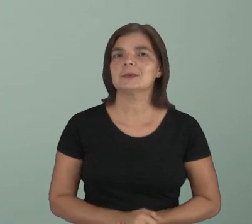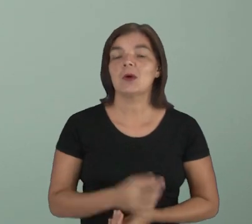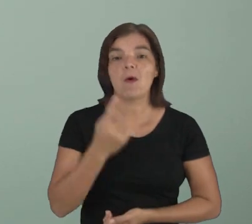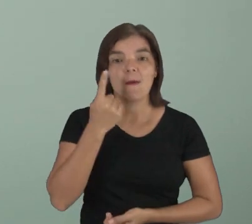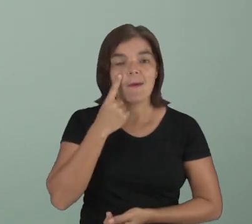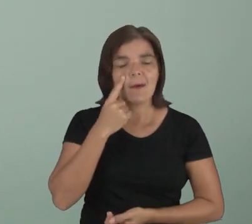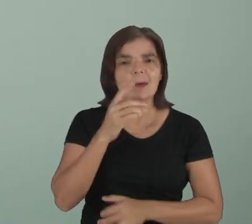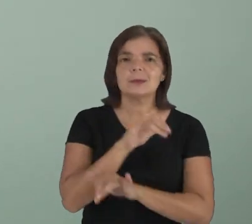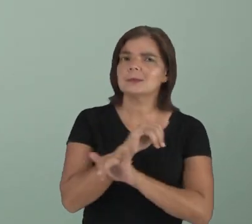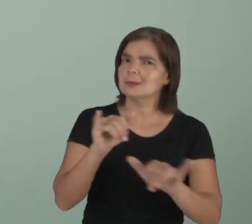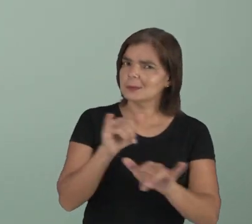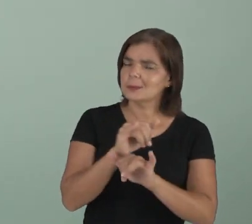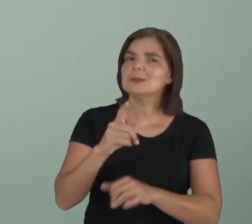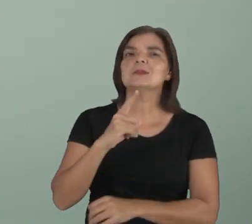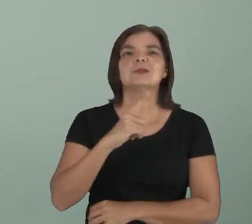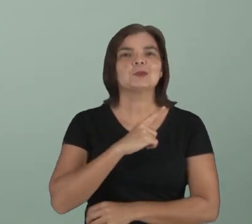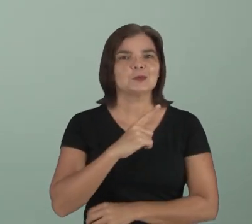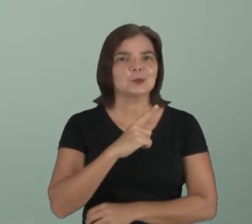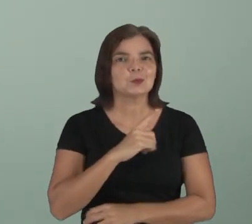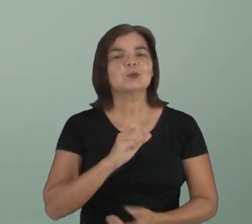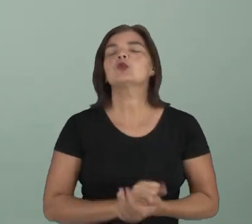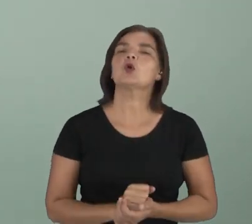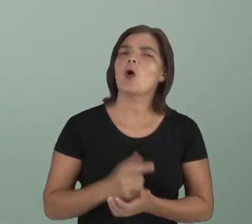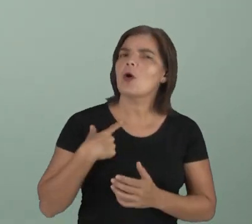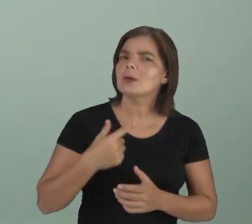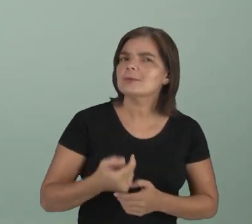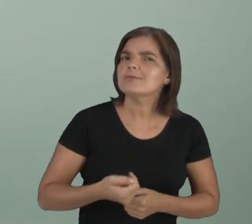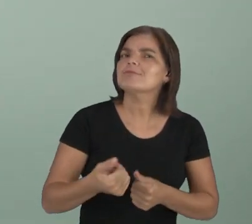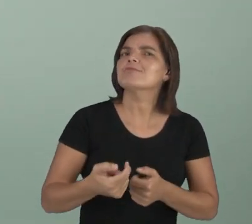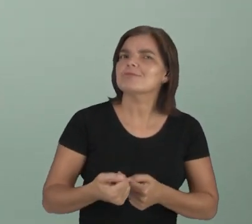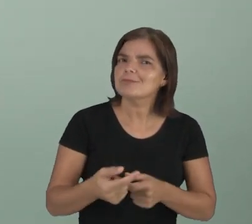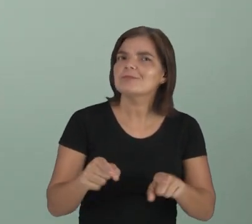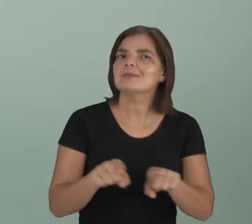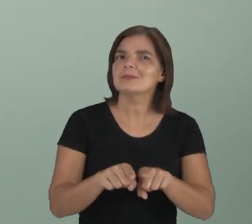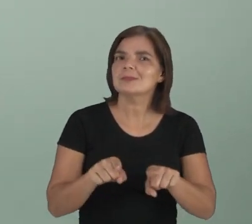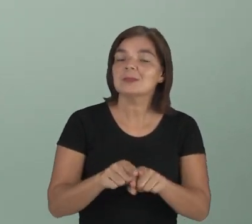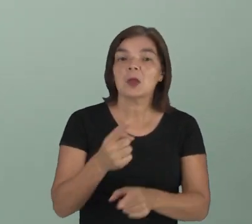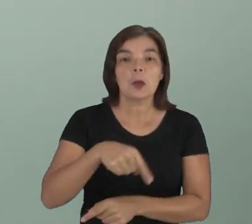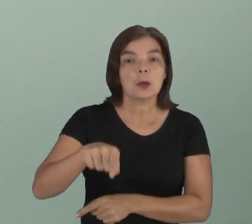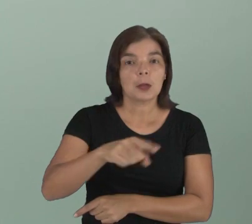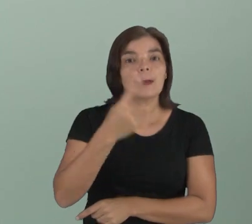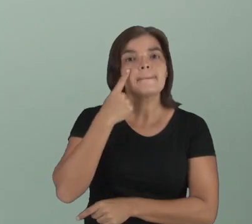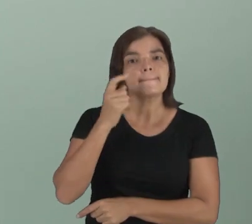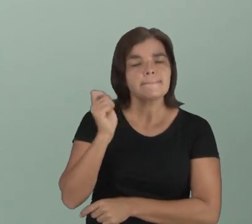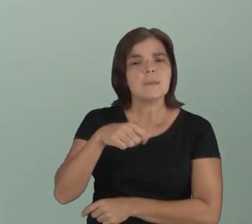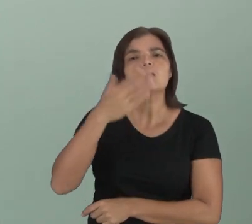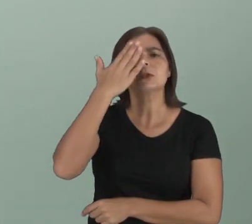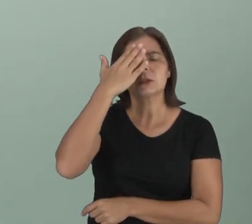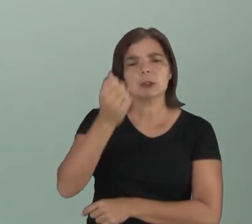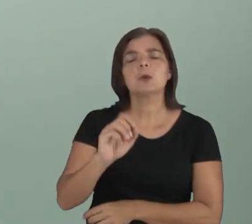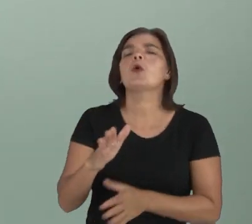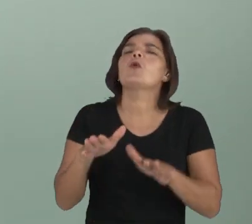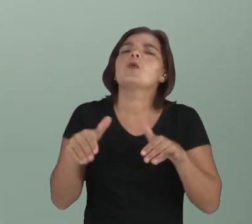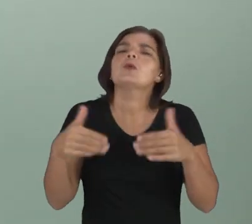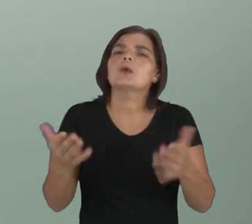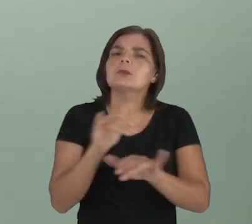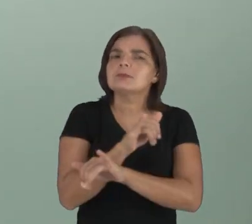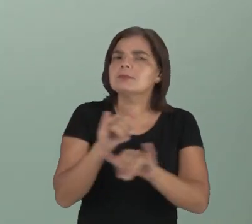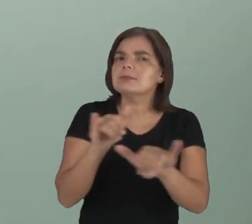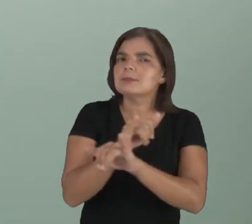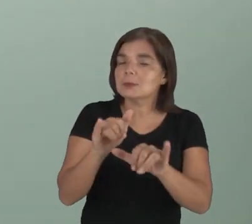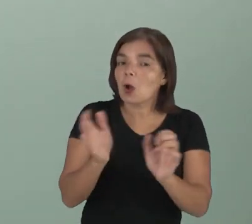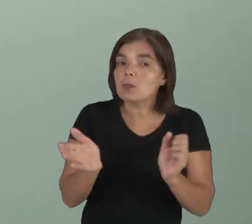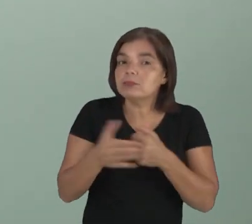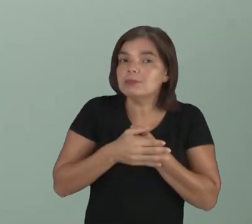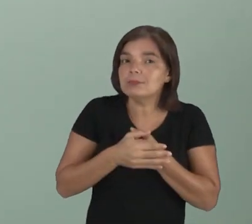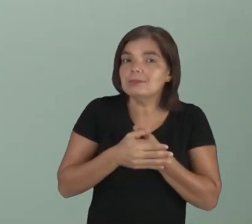Gente, olha que informações nós temos. Olha as pistas que o autor vai deixando para que a gente possa saber qual é essa informação